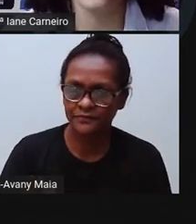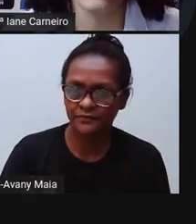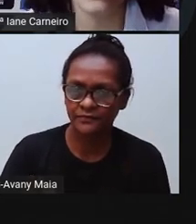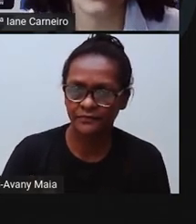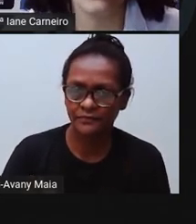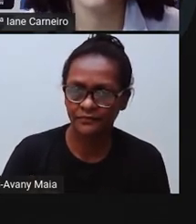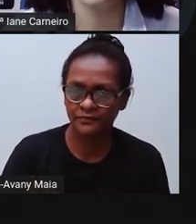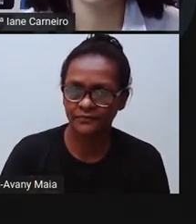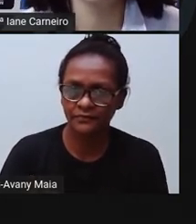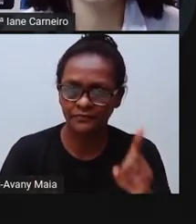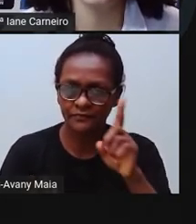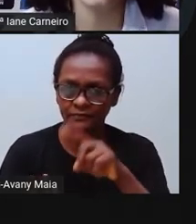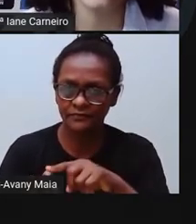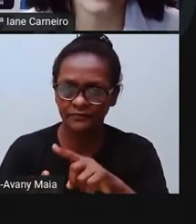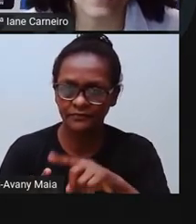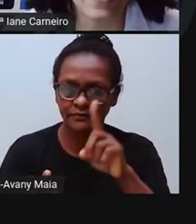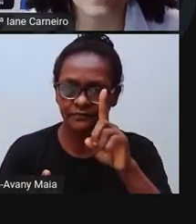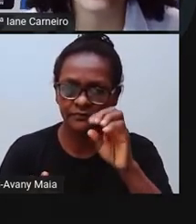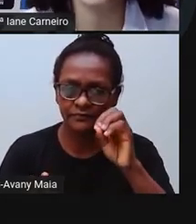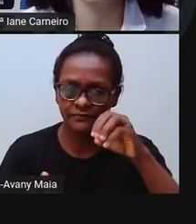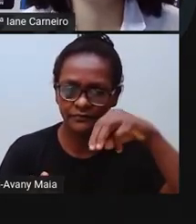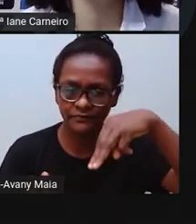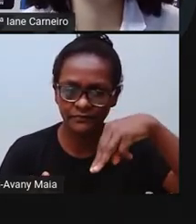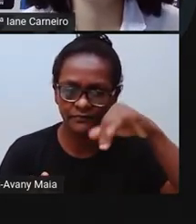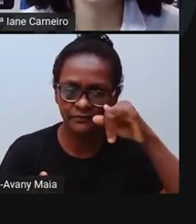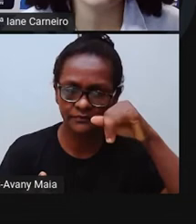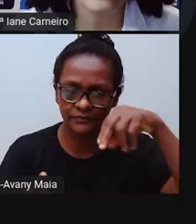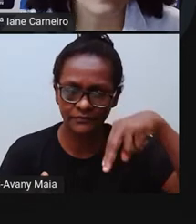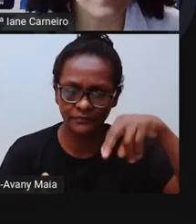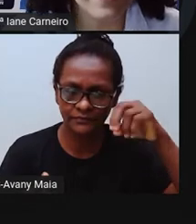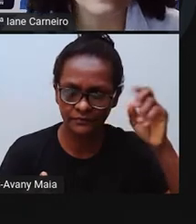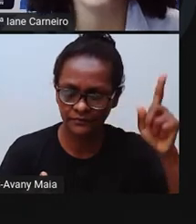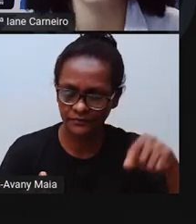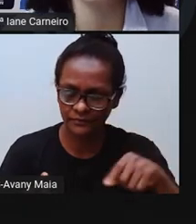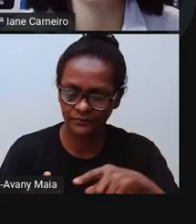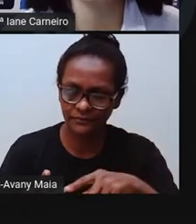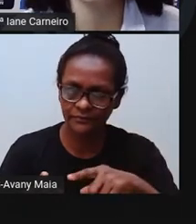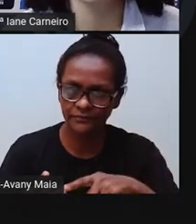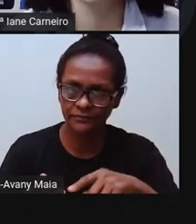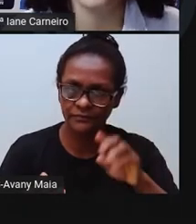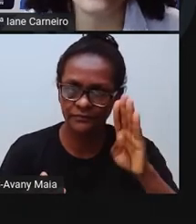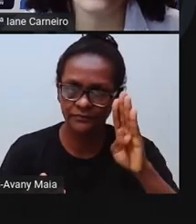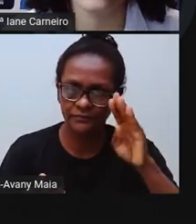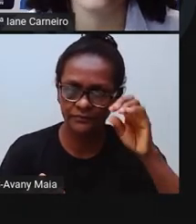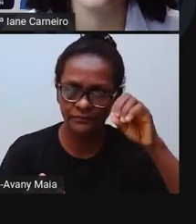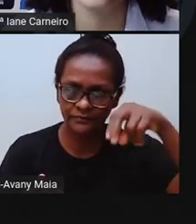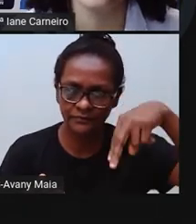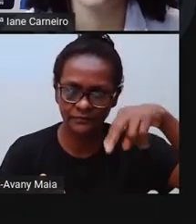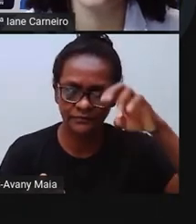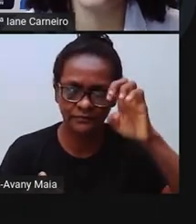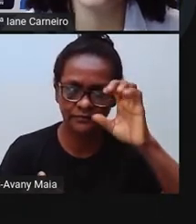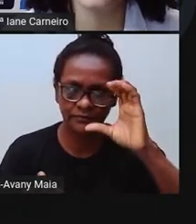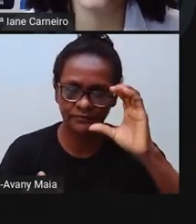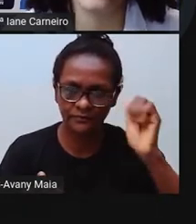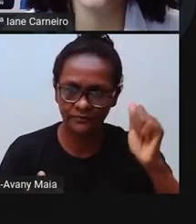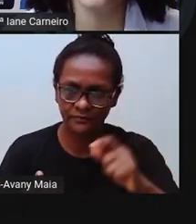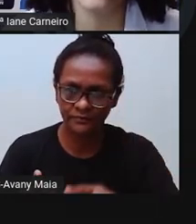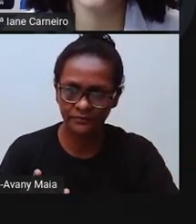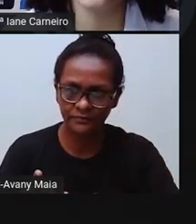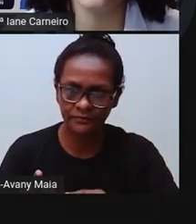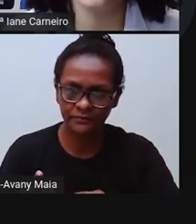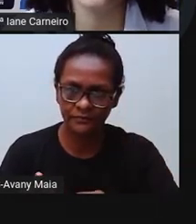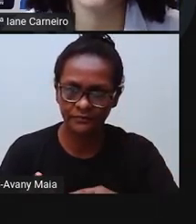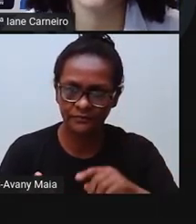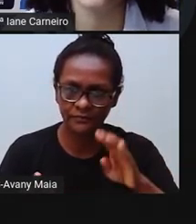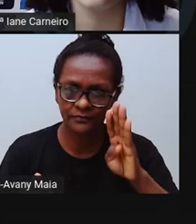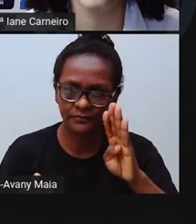dominó, boneca, bicicleta e balanço. Vamos pro brinquedo número